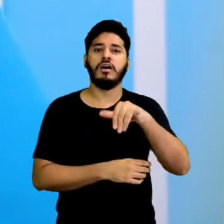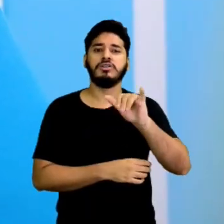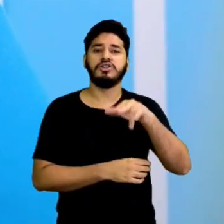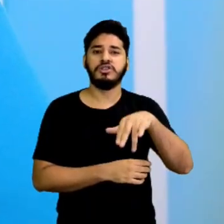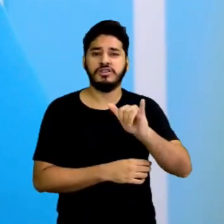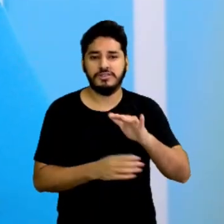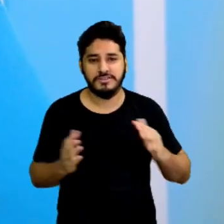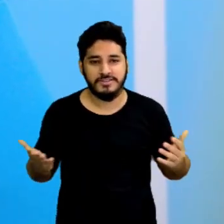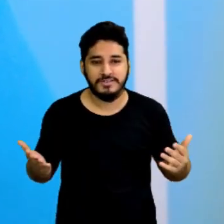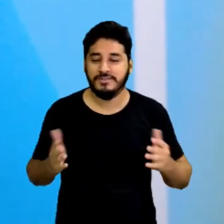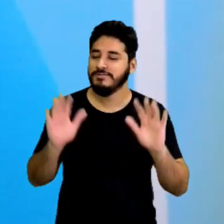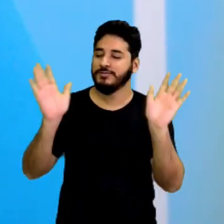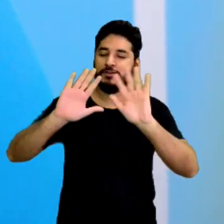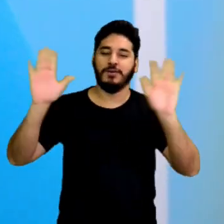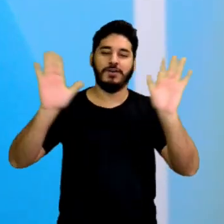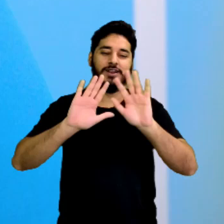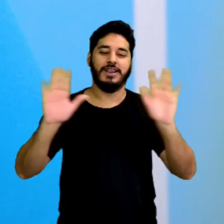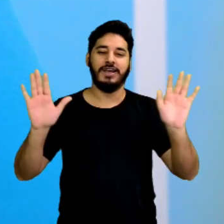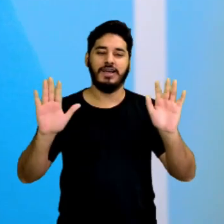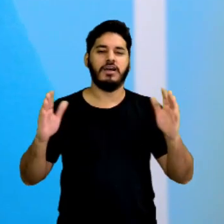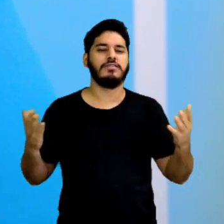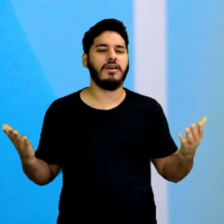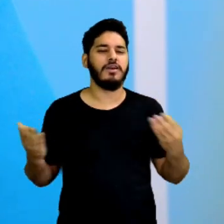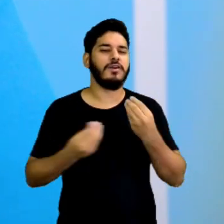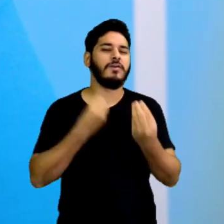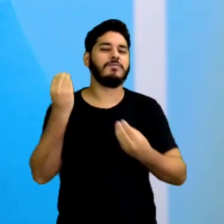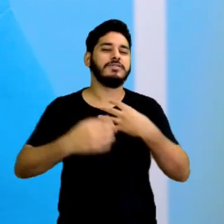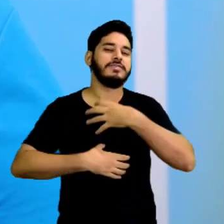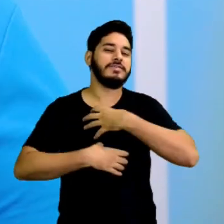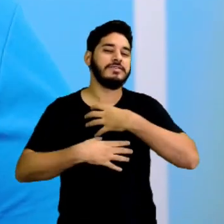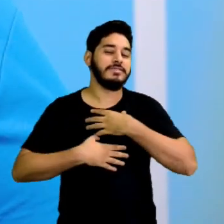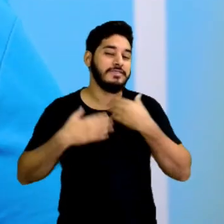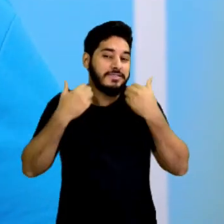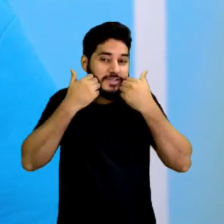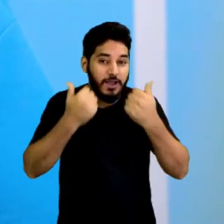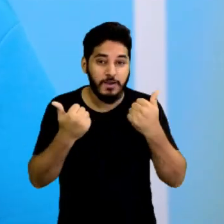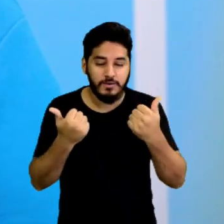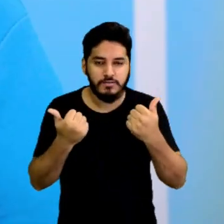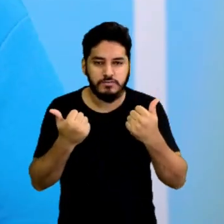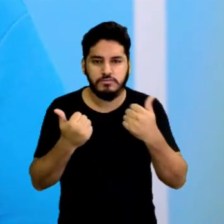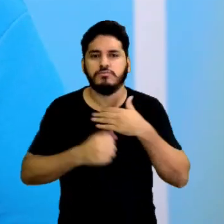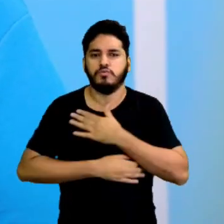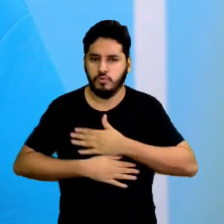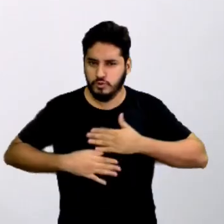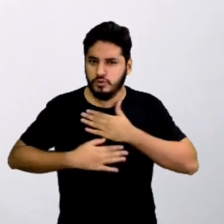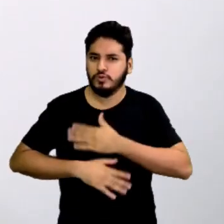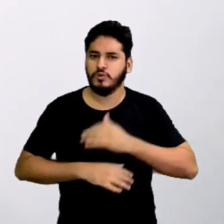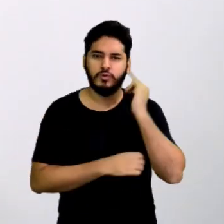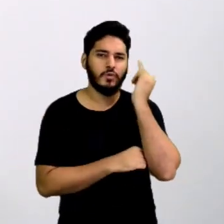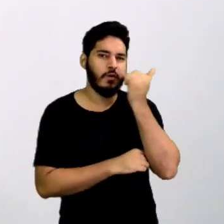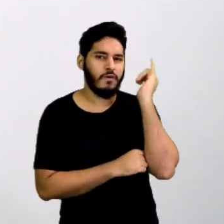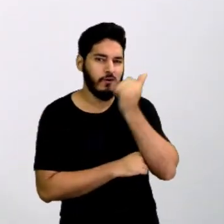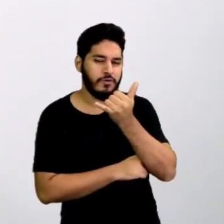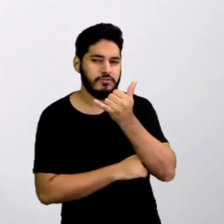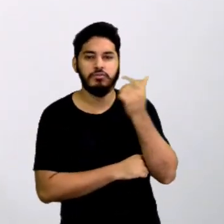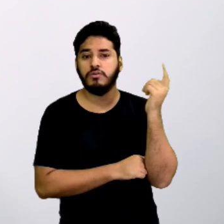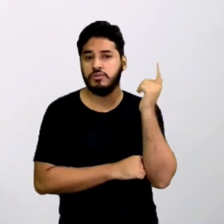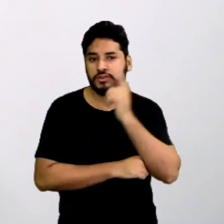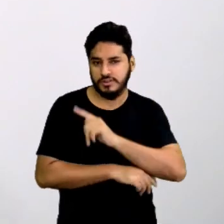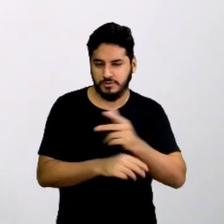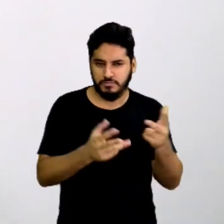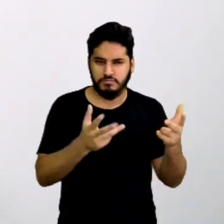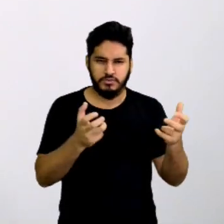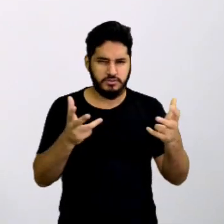pessoal! E aí, como é que vocês estão? Espero que tenham gostado do conto. Conseguiram perceber